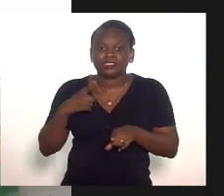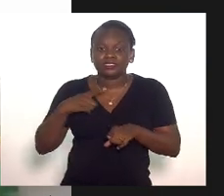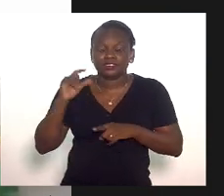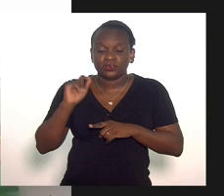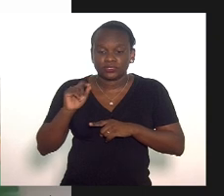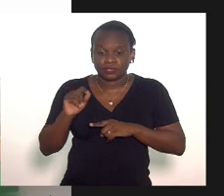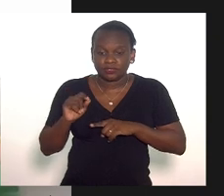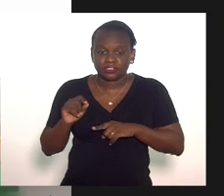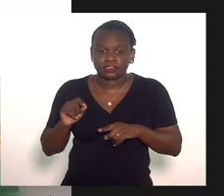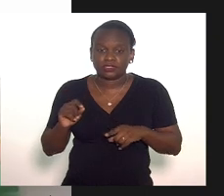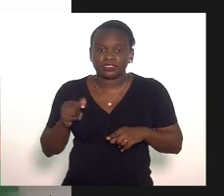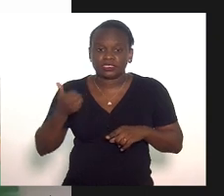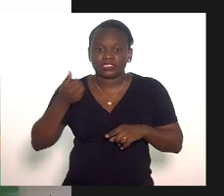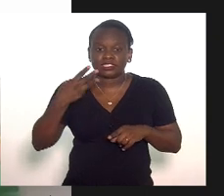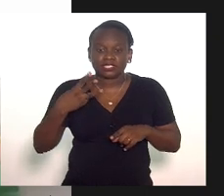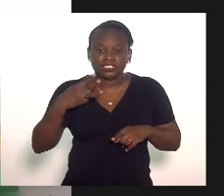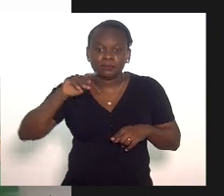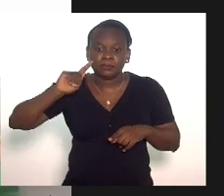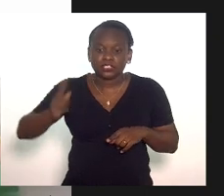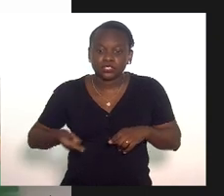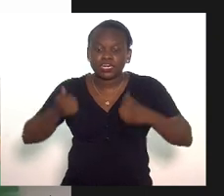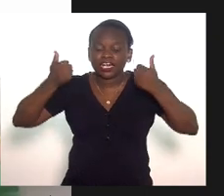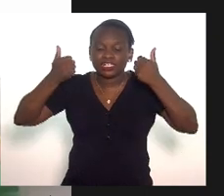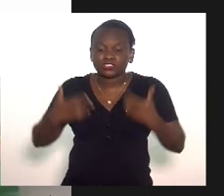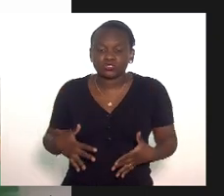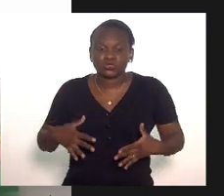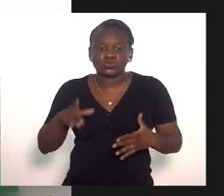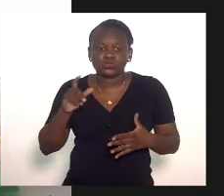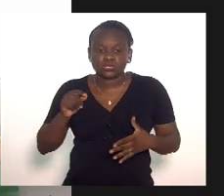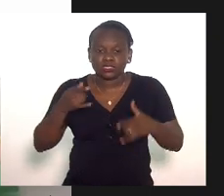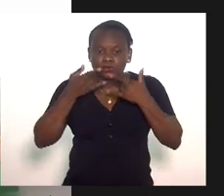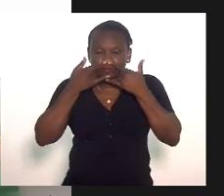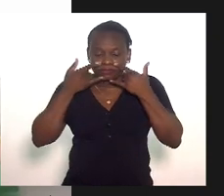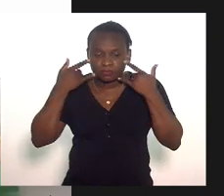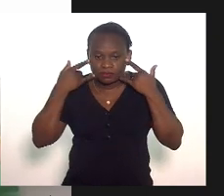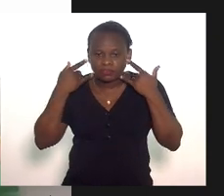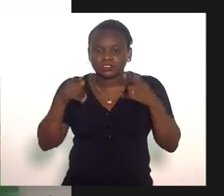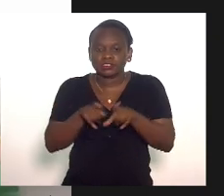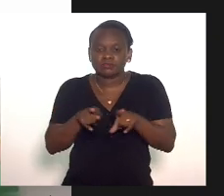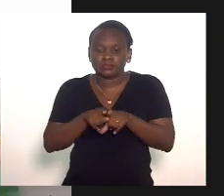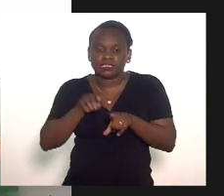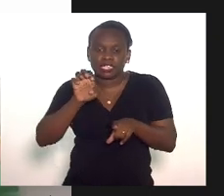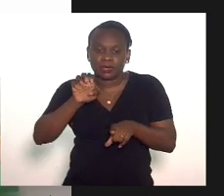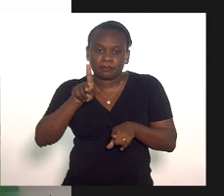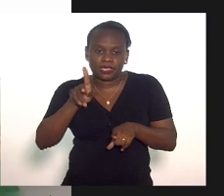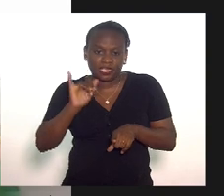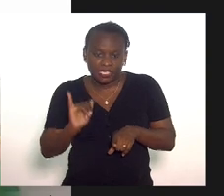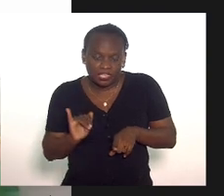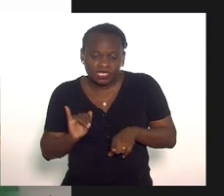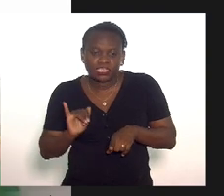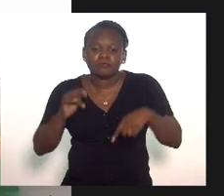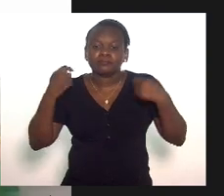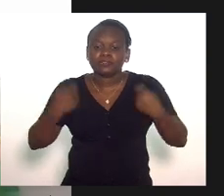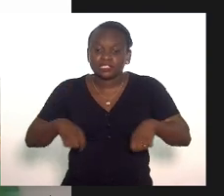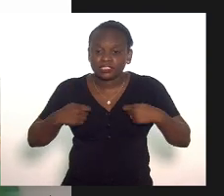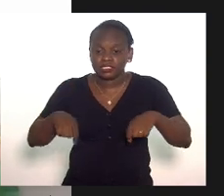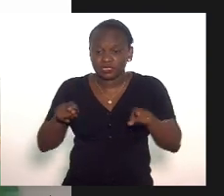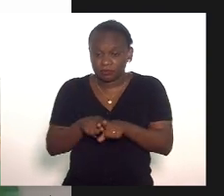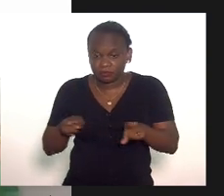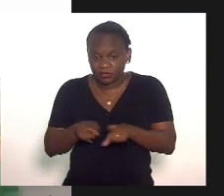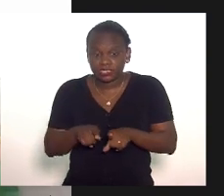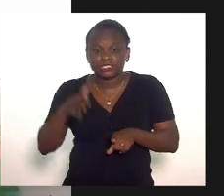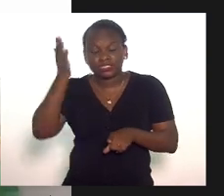sim 13 milhões gastos em máscaras e EPIs e precisamos também